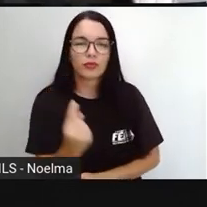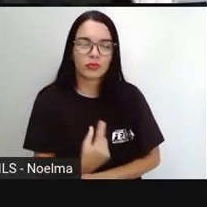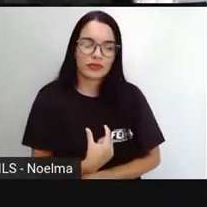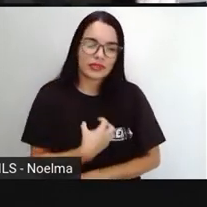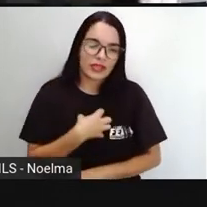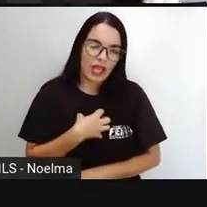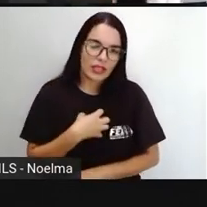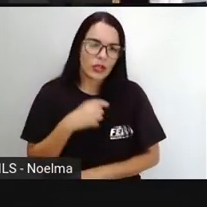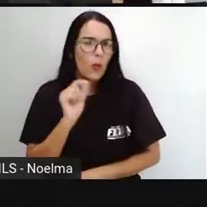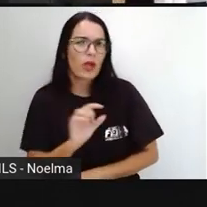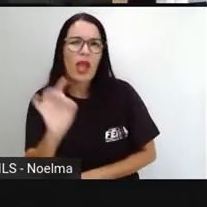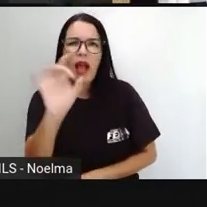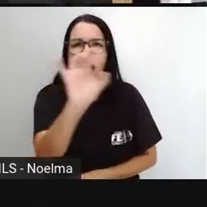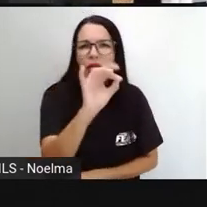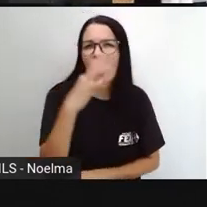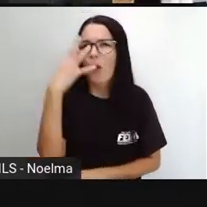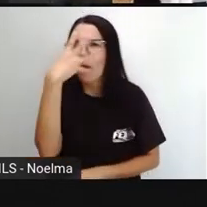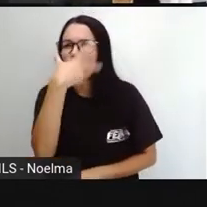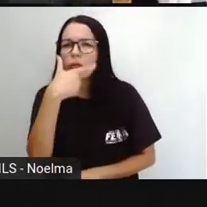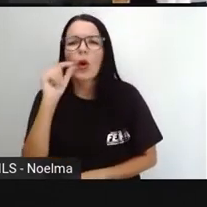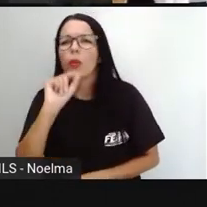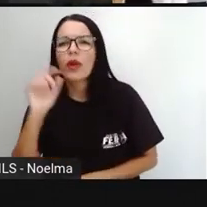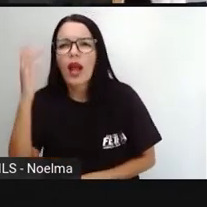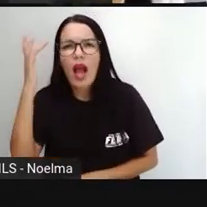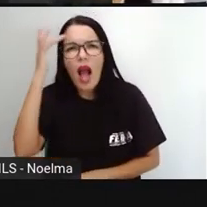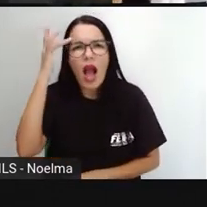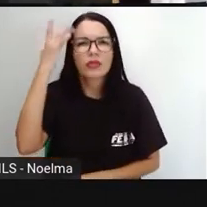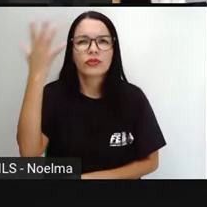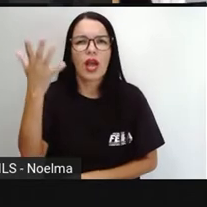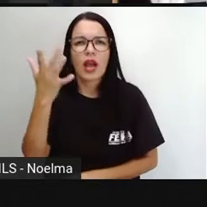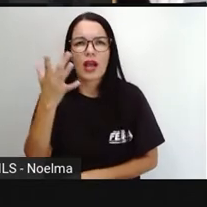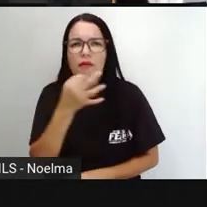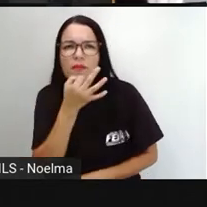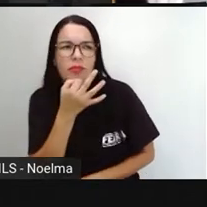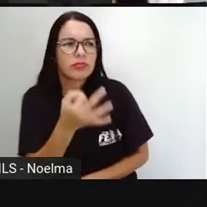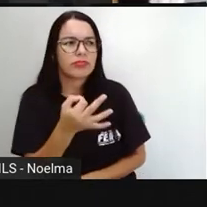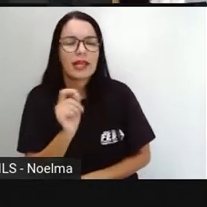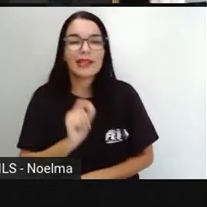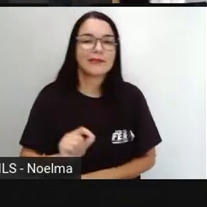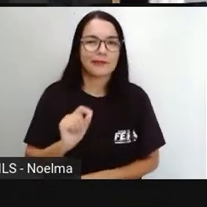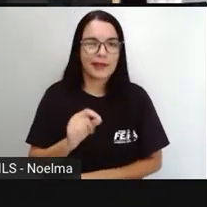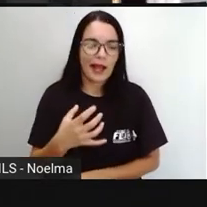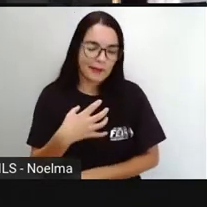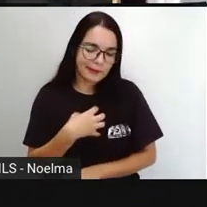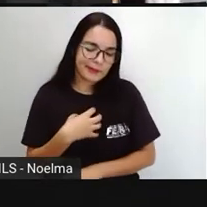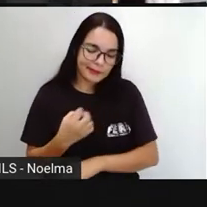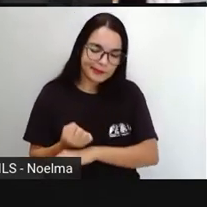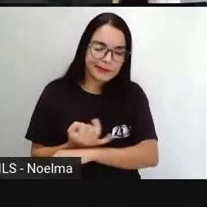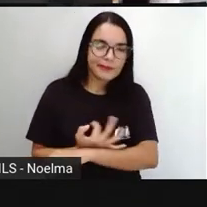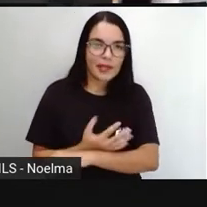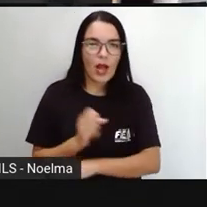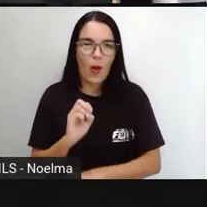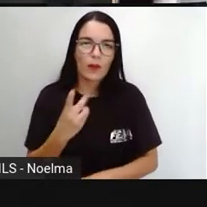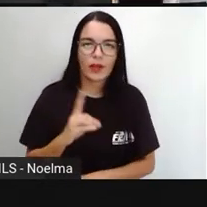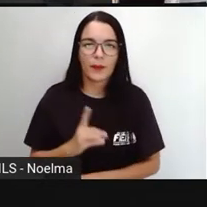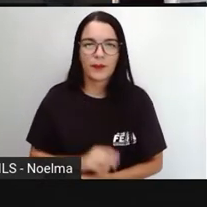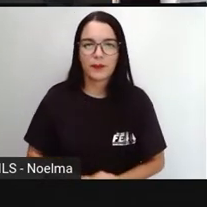um acha belo, com o que cada um acha interessante, com o que cada um se emociona ou não.